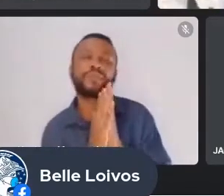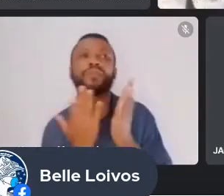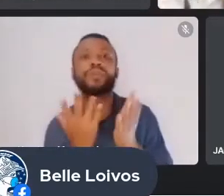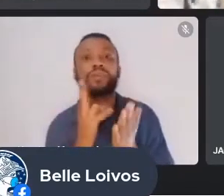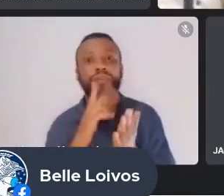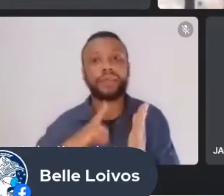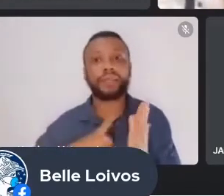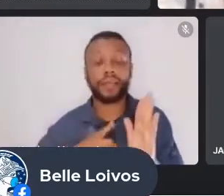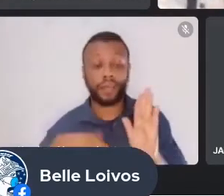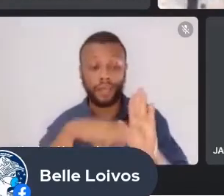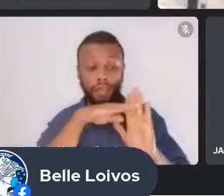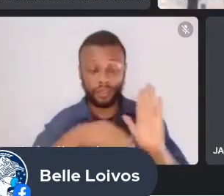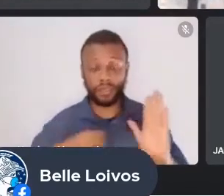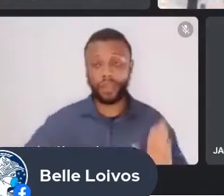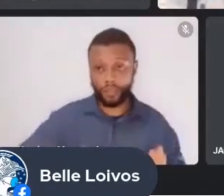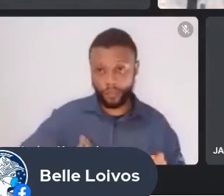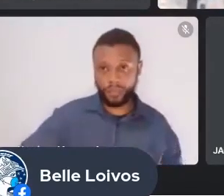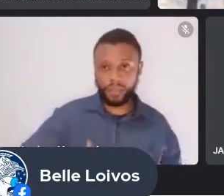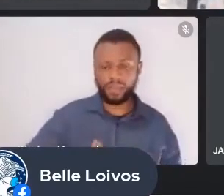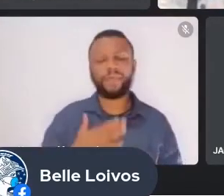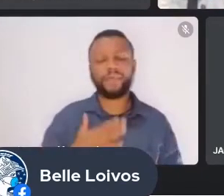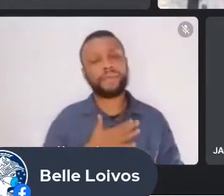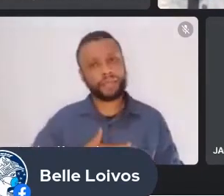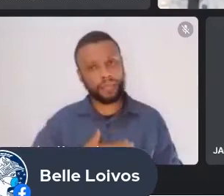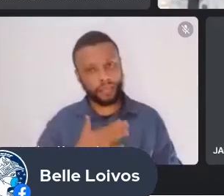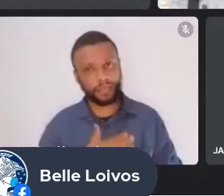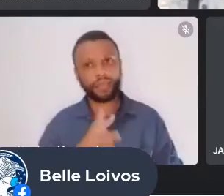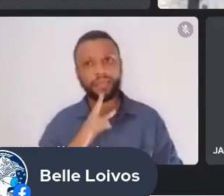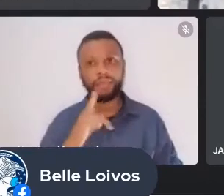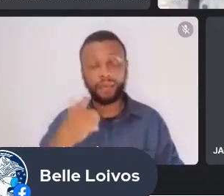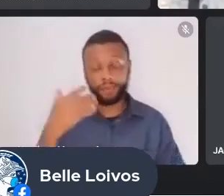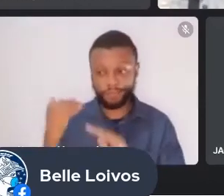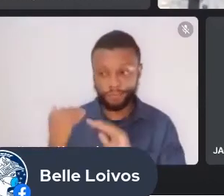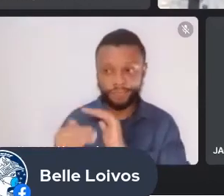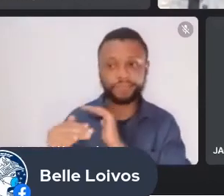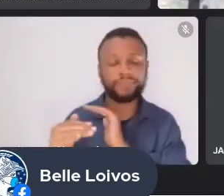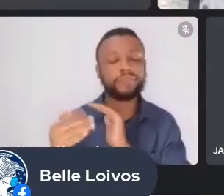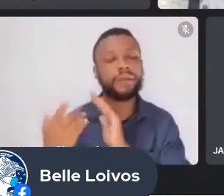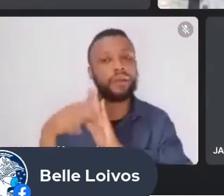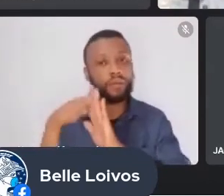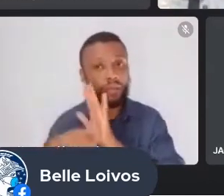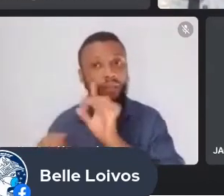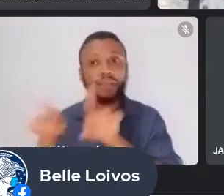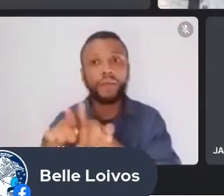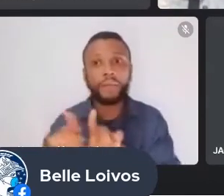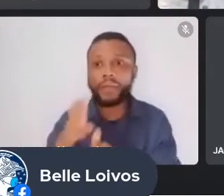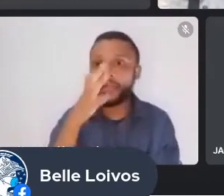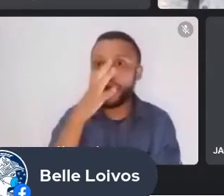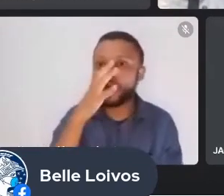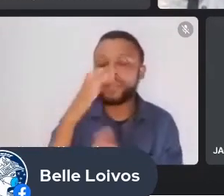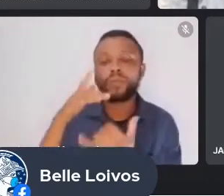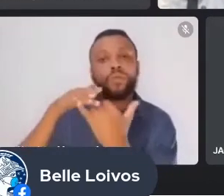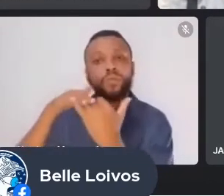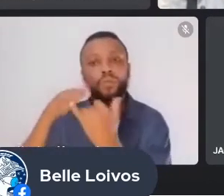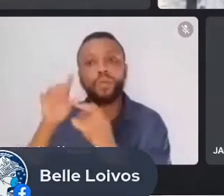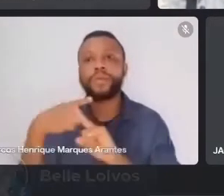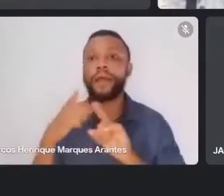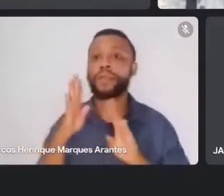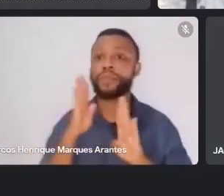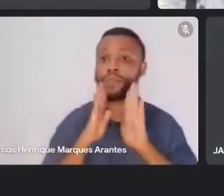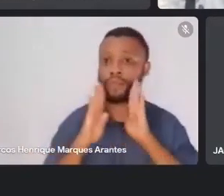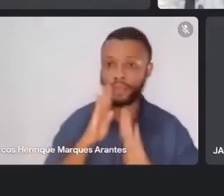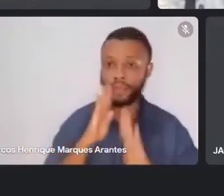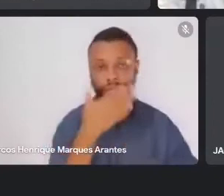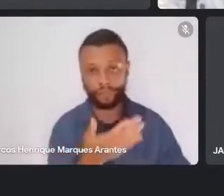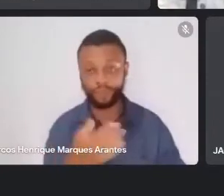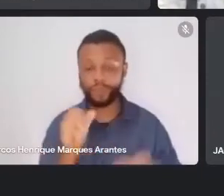presença, fiquem tranquilos, vamos passar a lista aqui também para quem está assistindo no YouTube e no Facebook. Gabriela, você já pode abrir